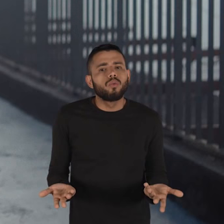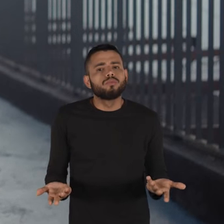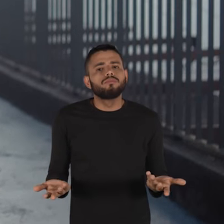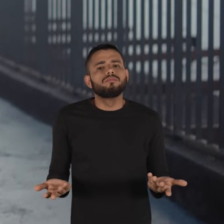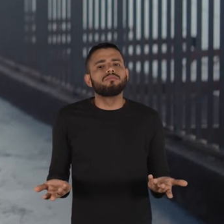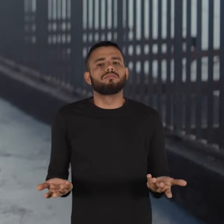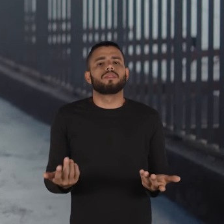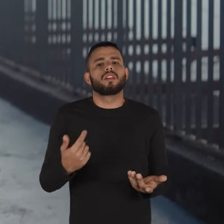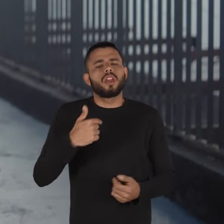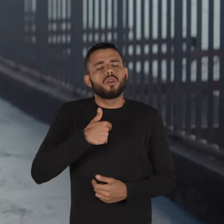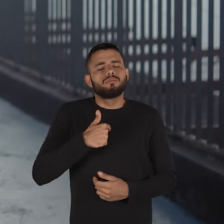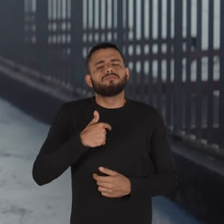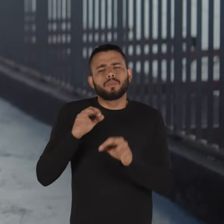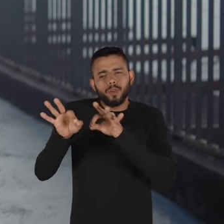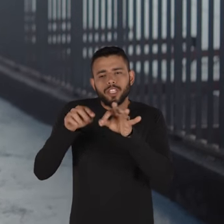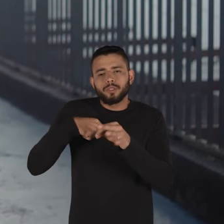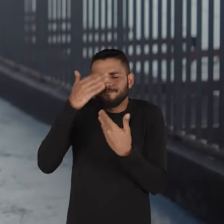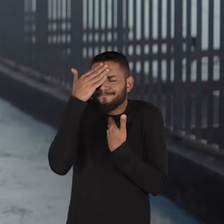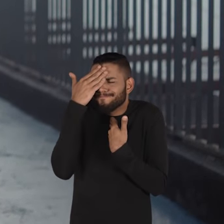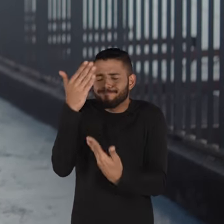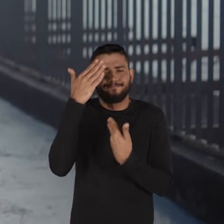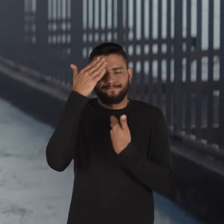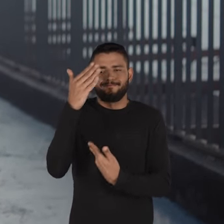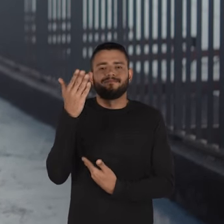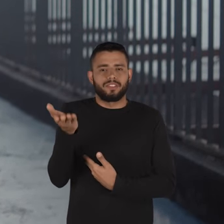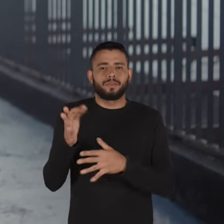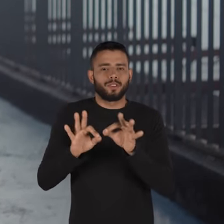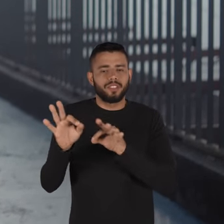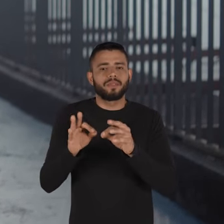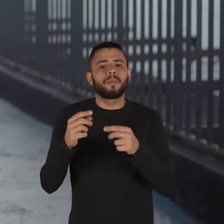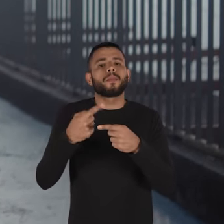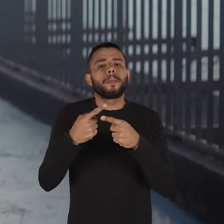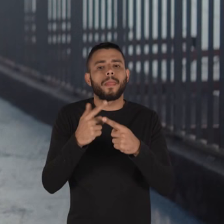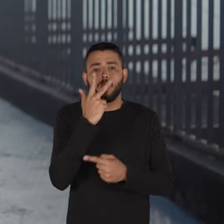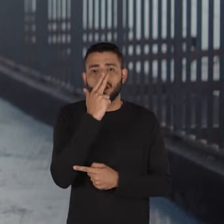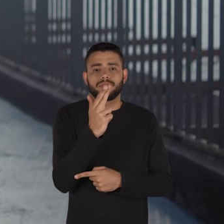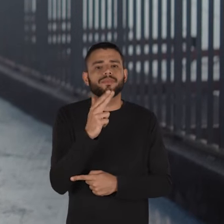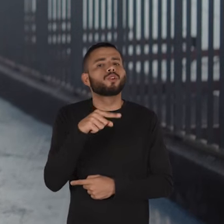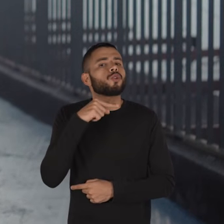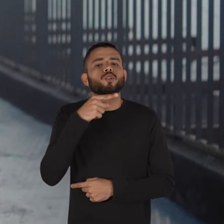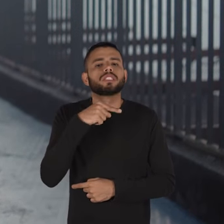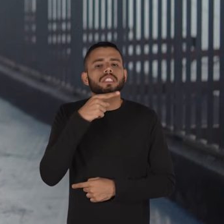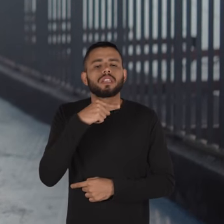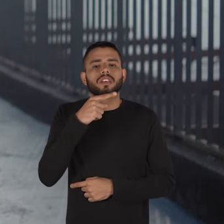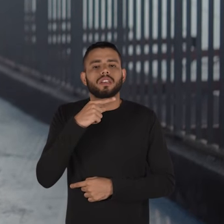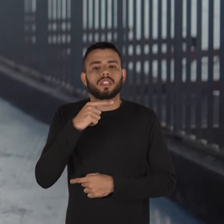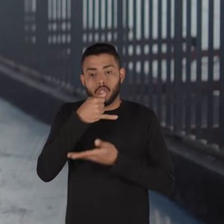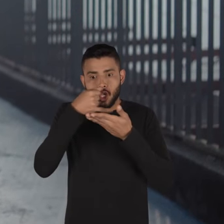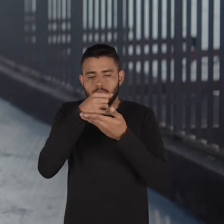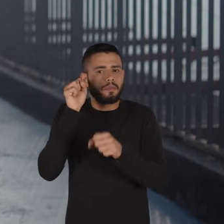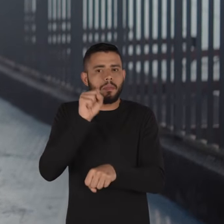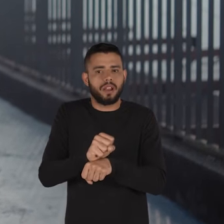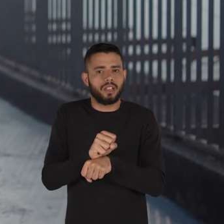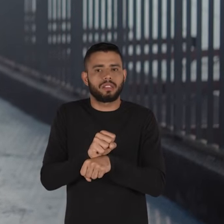então assim eu sou muito grato ao projeto né porque eu acho que eu não conseguiria nem estar limpo